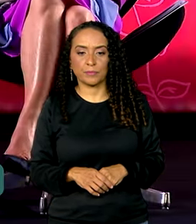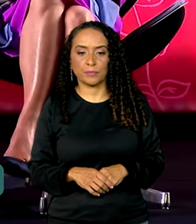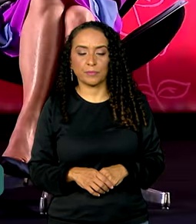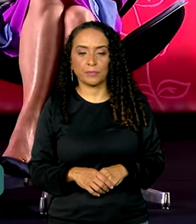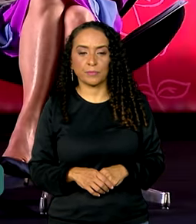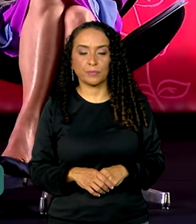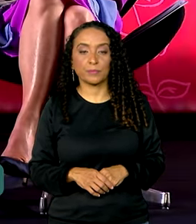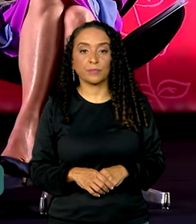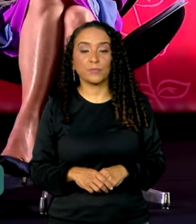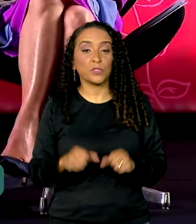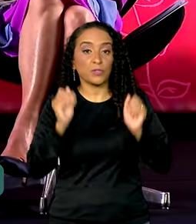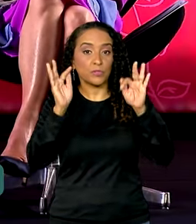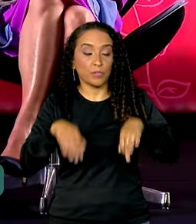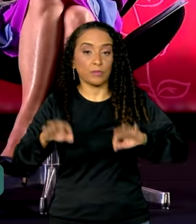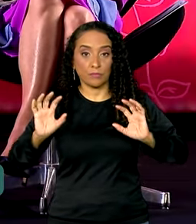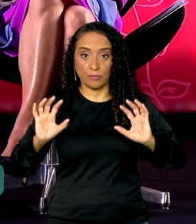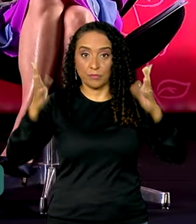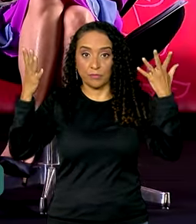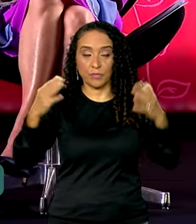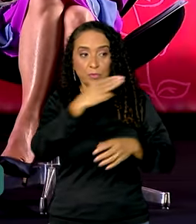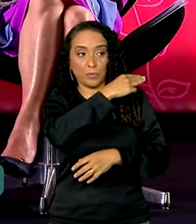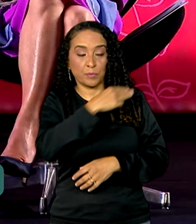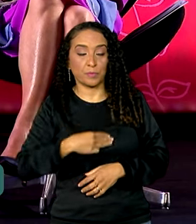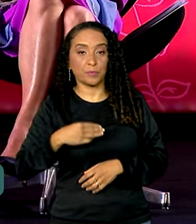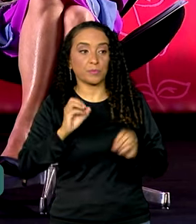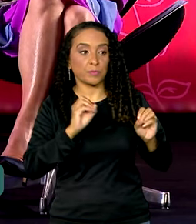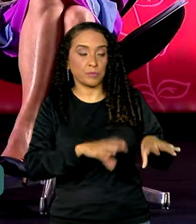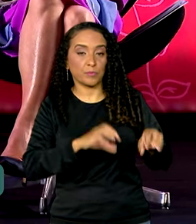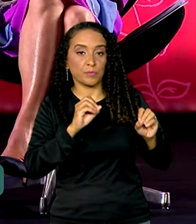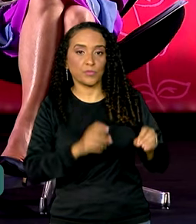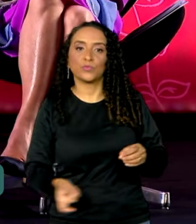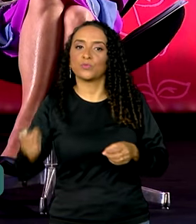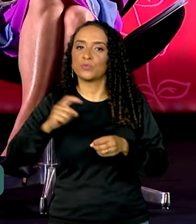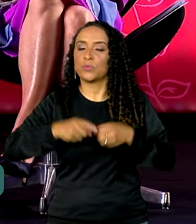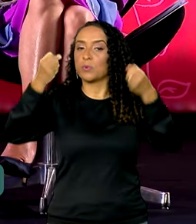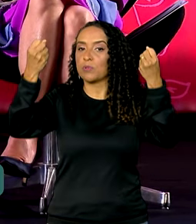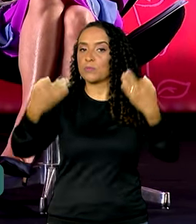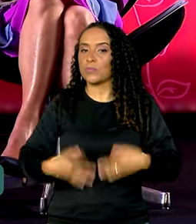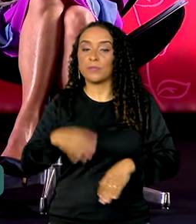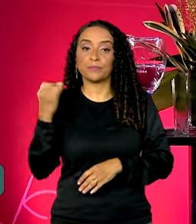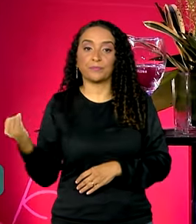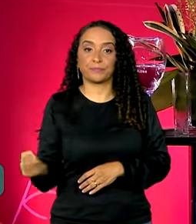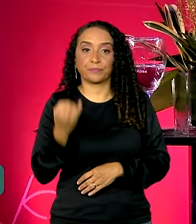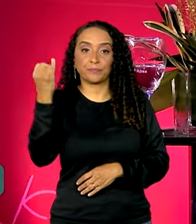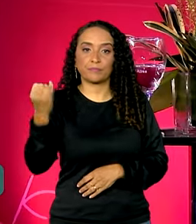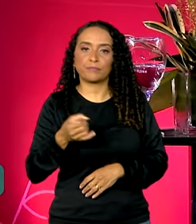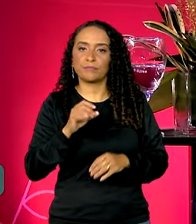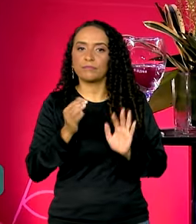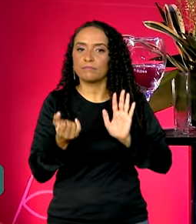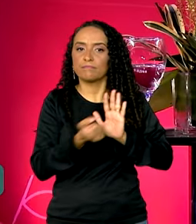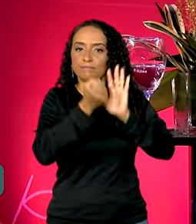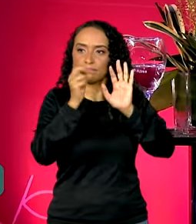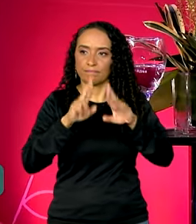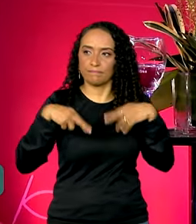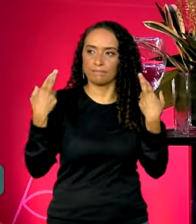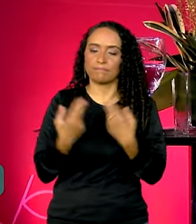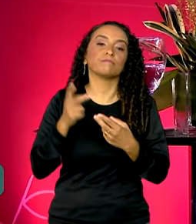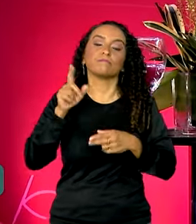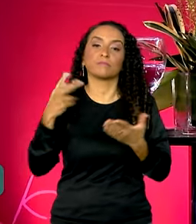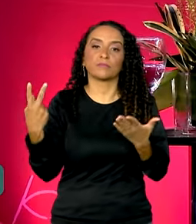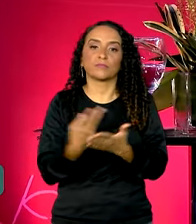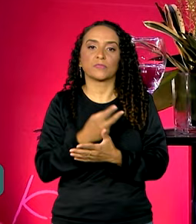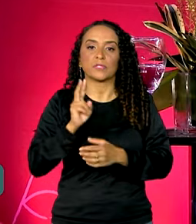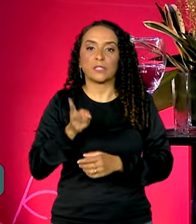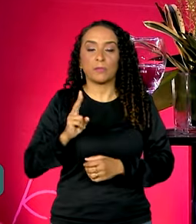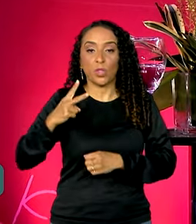No encerramento do evento, o ministro da Educação voltou a destacar a importância simbólica da reunião, que é realizada a